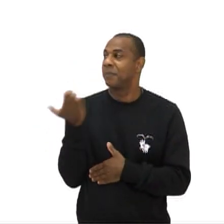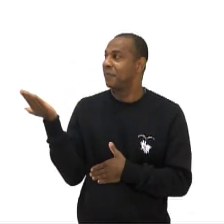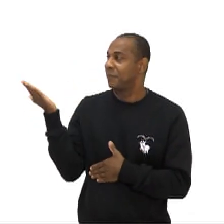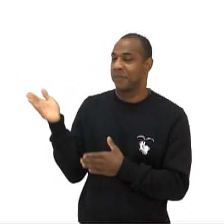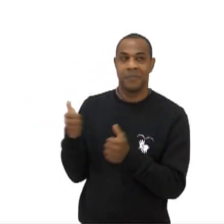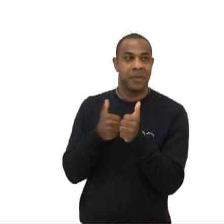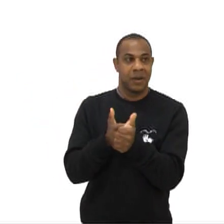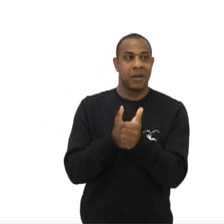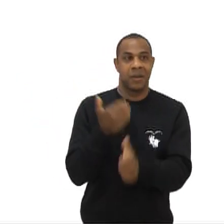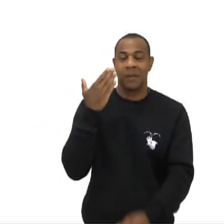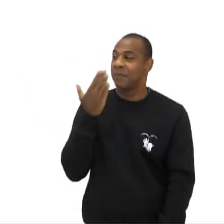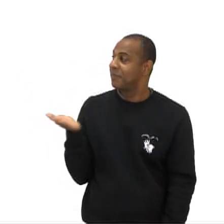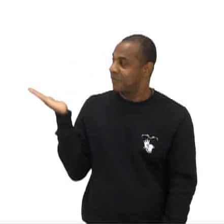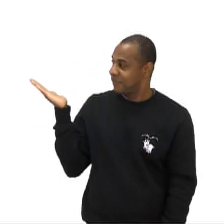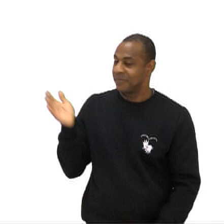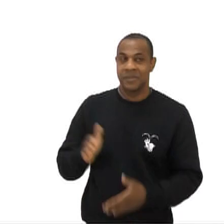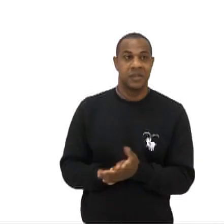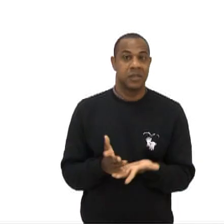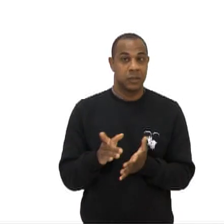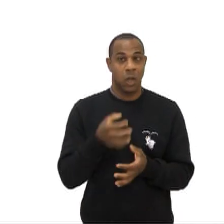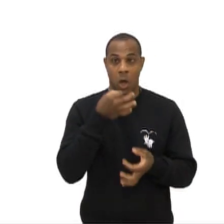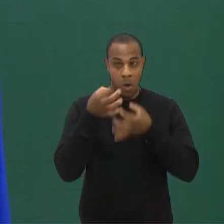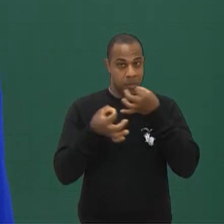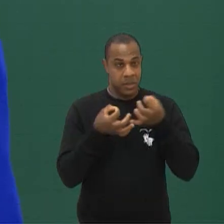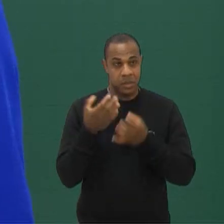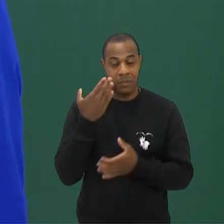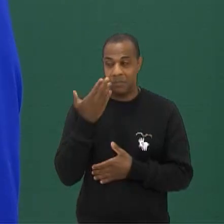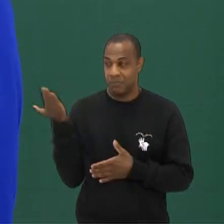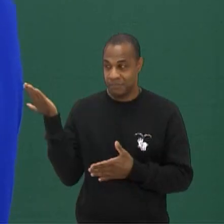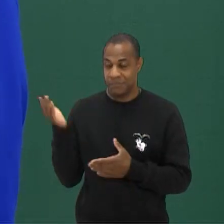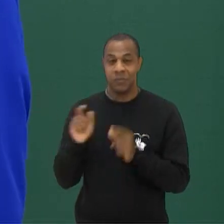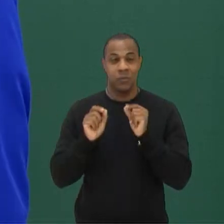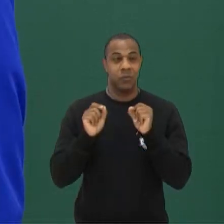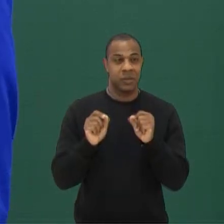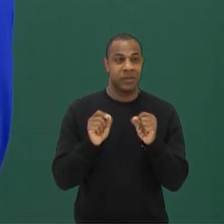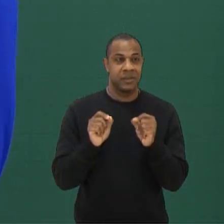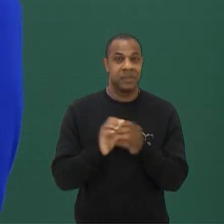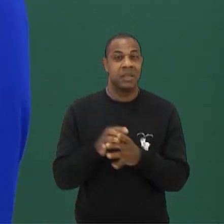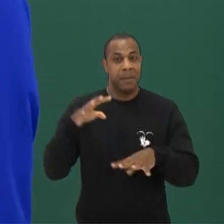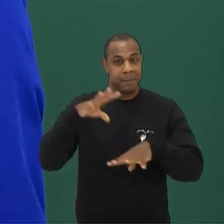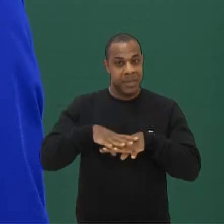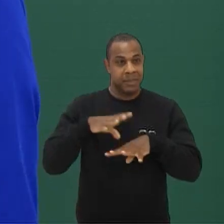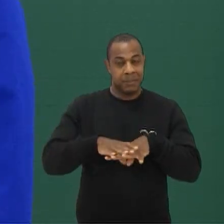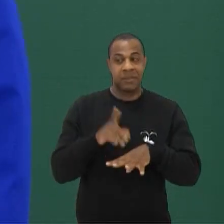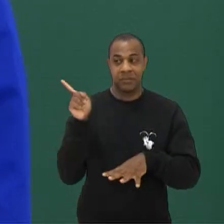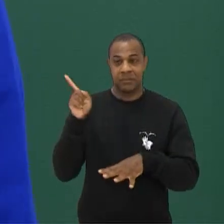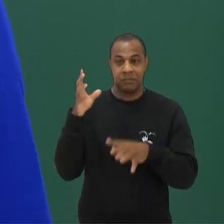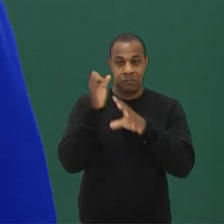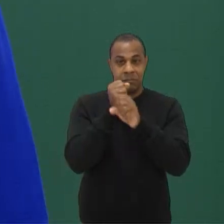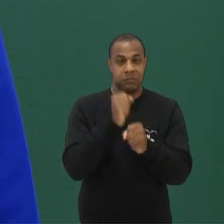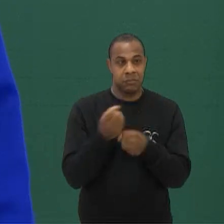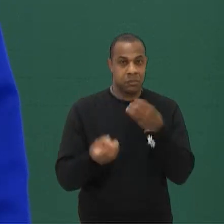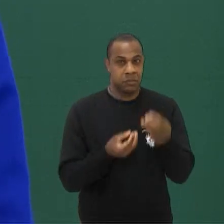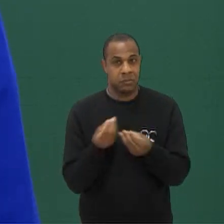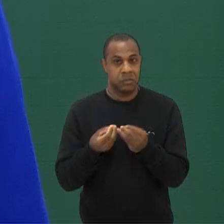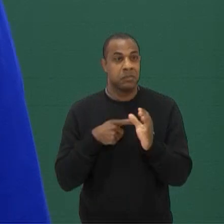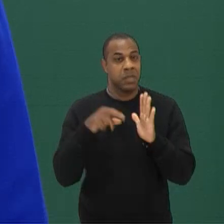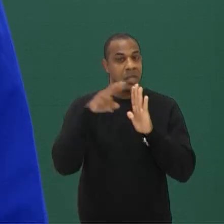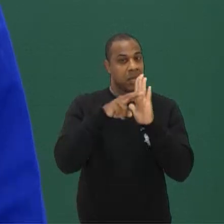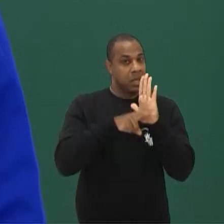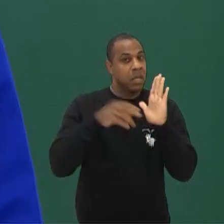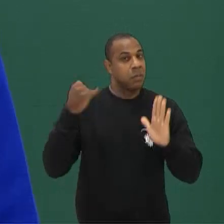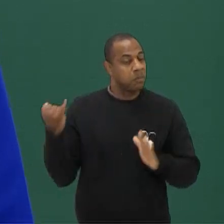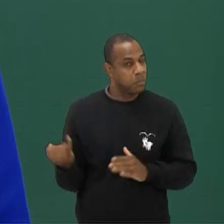Professor Gustavo Assim Só dando uma dica Para vocês pessoal Assim Lembrando que Na parte matemática Que temos aqui Alguns critérios São de uma